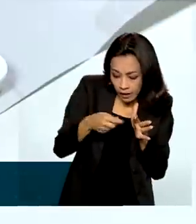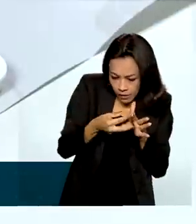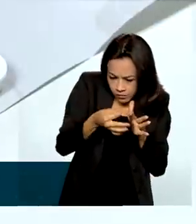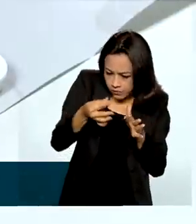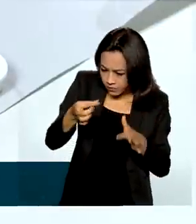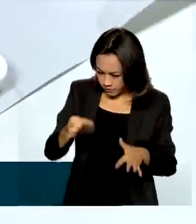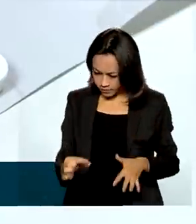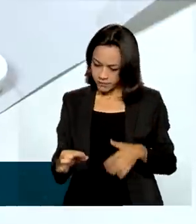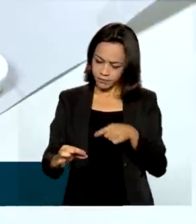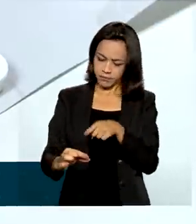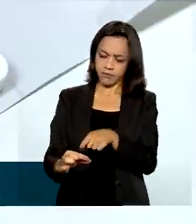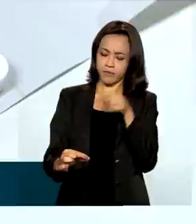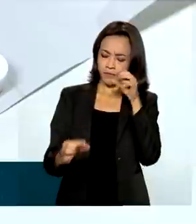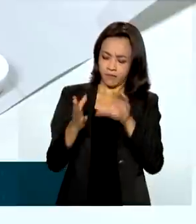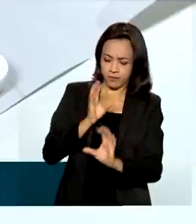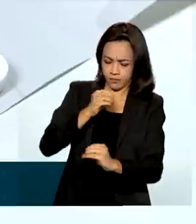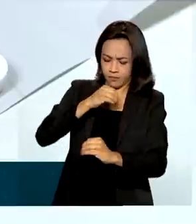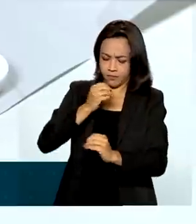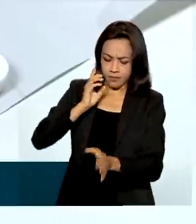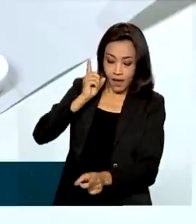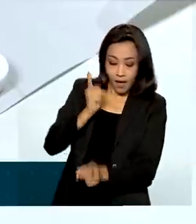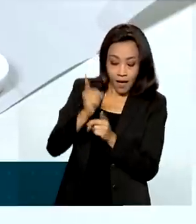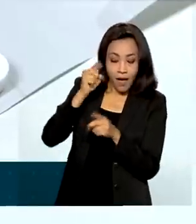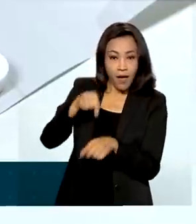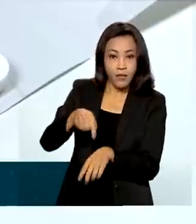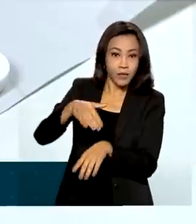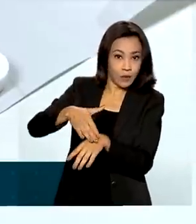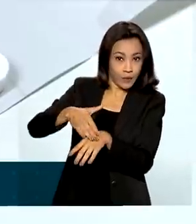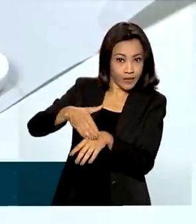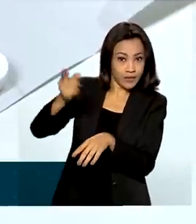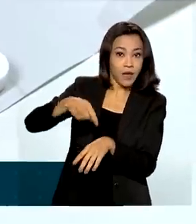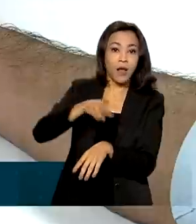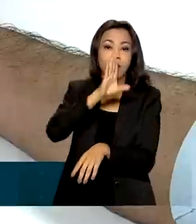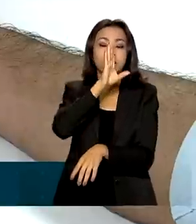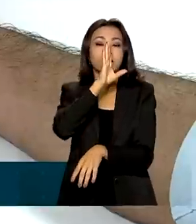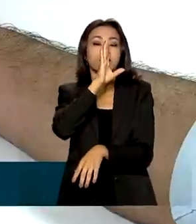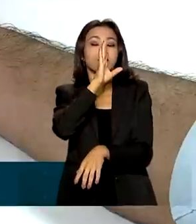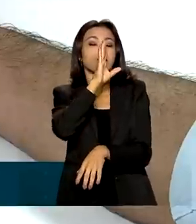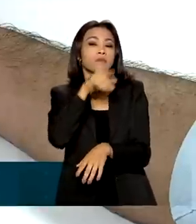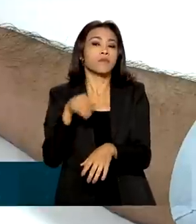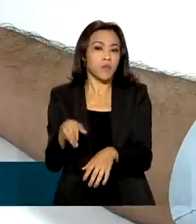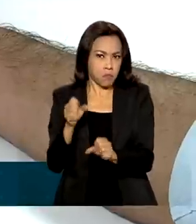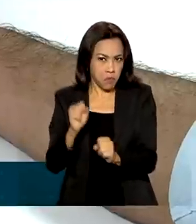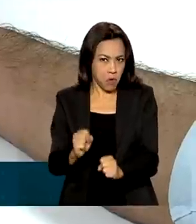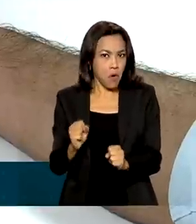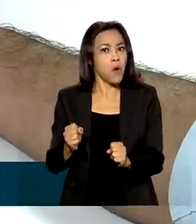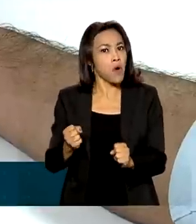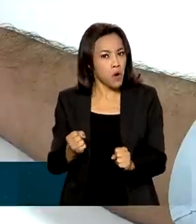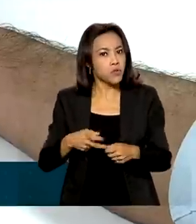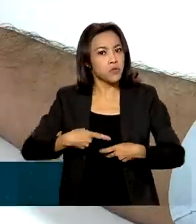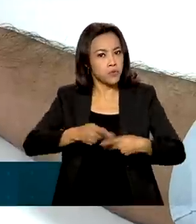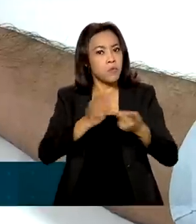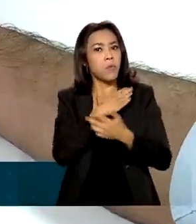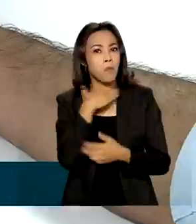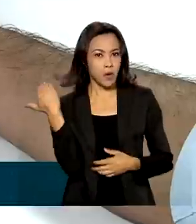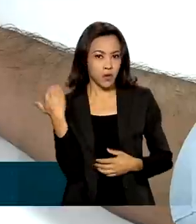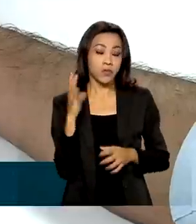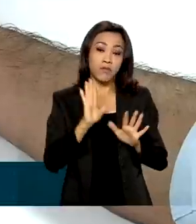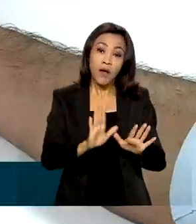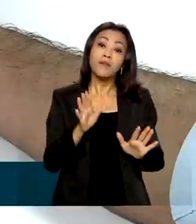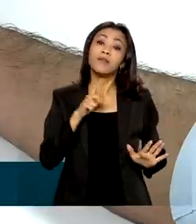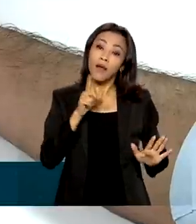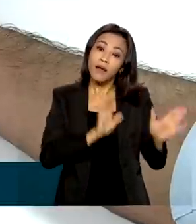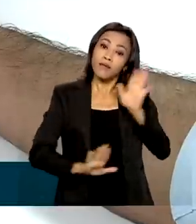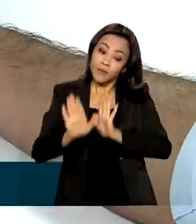identificar casos de hepatites. A doença é silenciosa e pode levar à morte, mas tem prevenção,